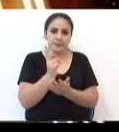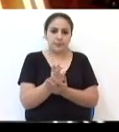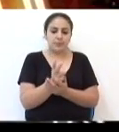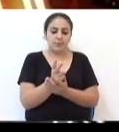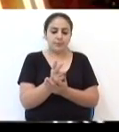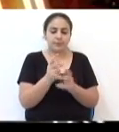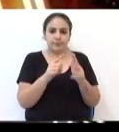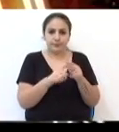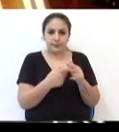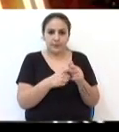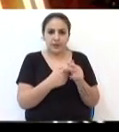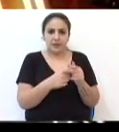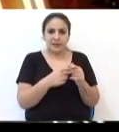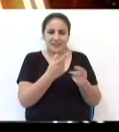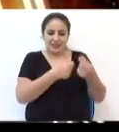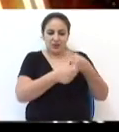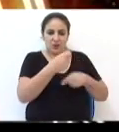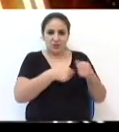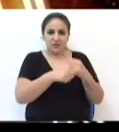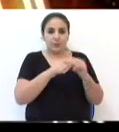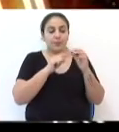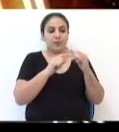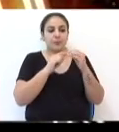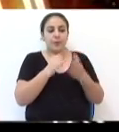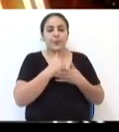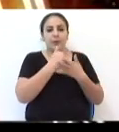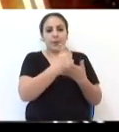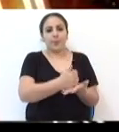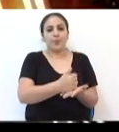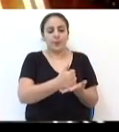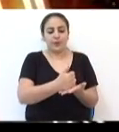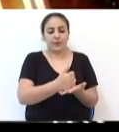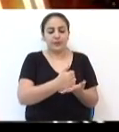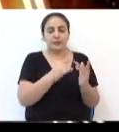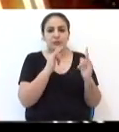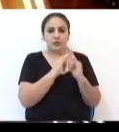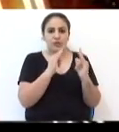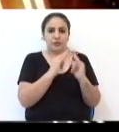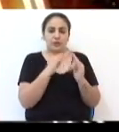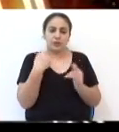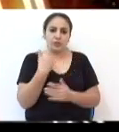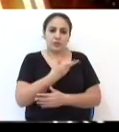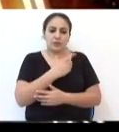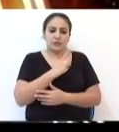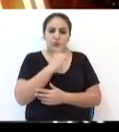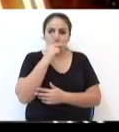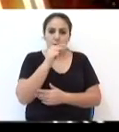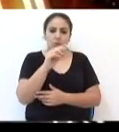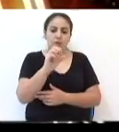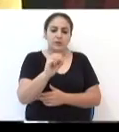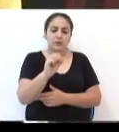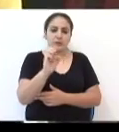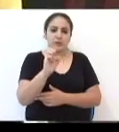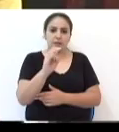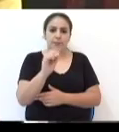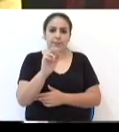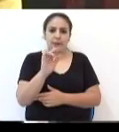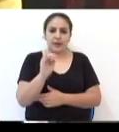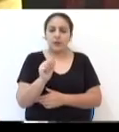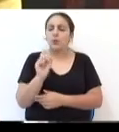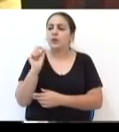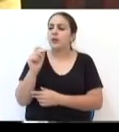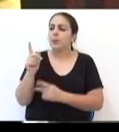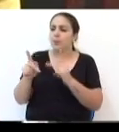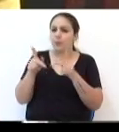da rodada de negócios, principalmente com o apoio das instituições que a gente tem, como é o caso do Sebrae. O que a população já